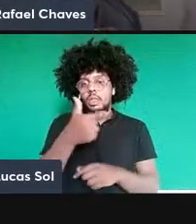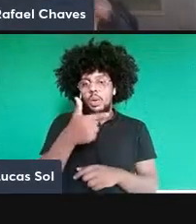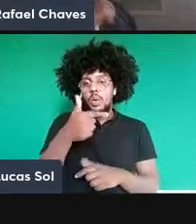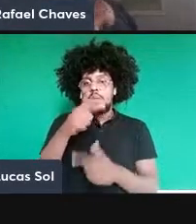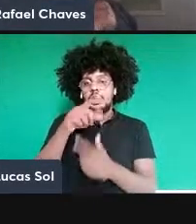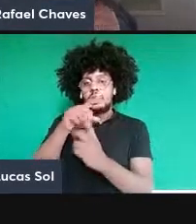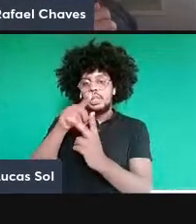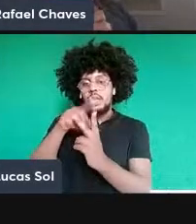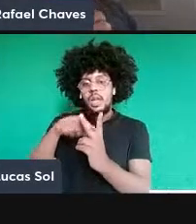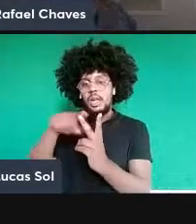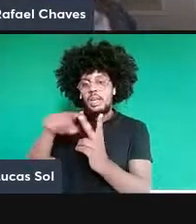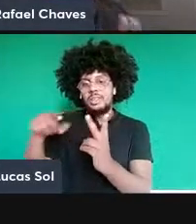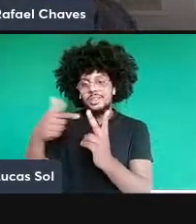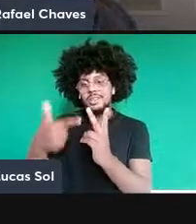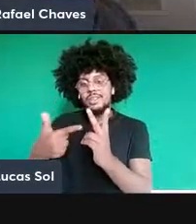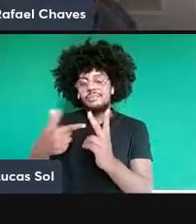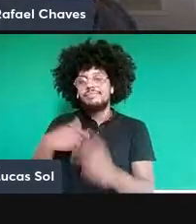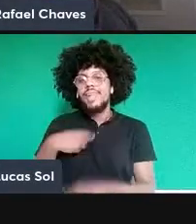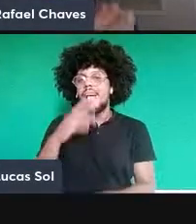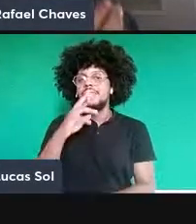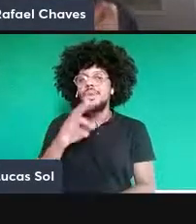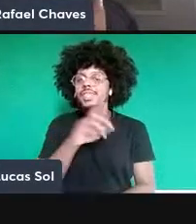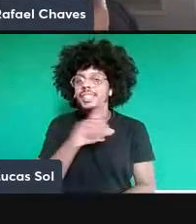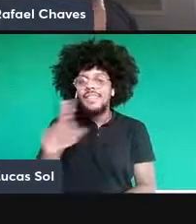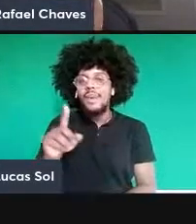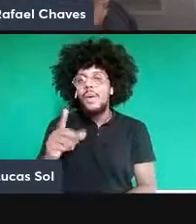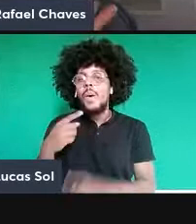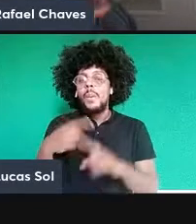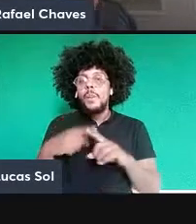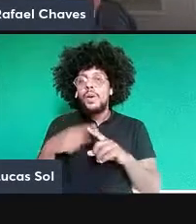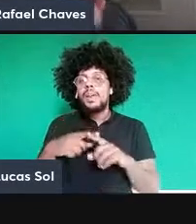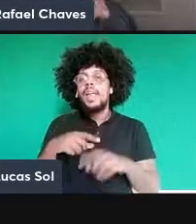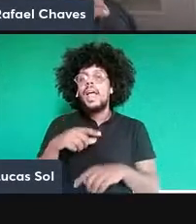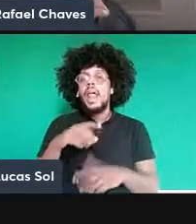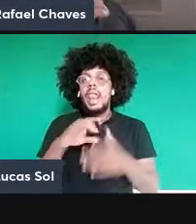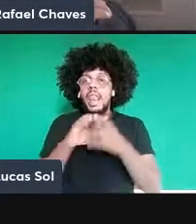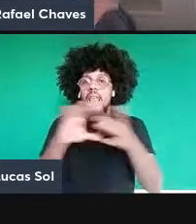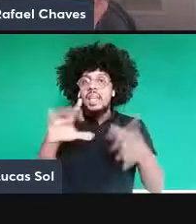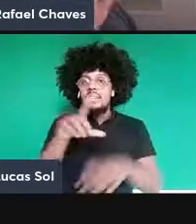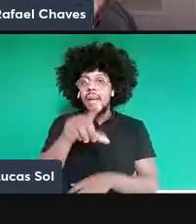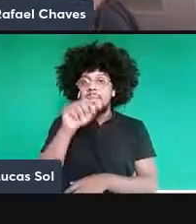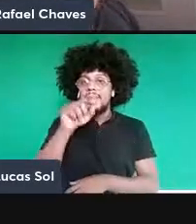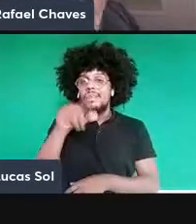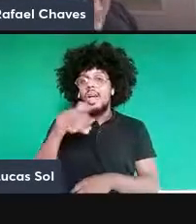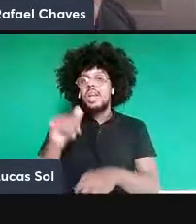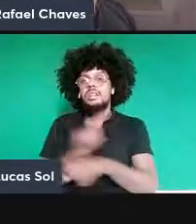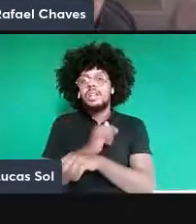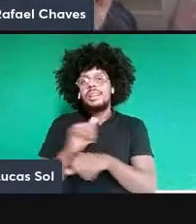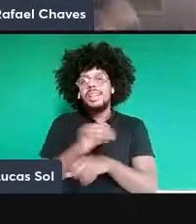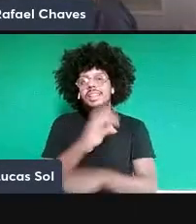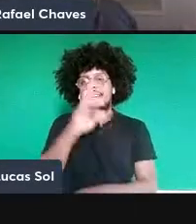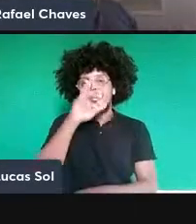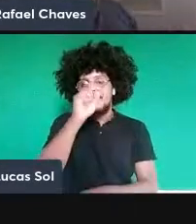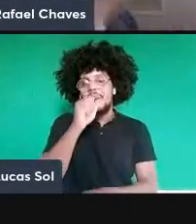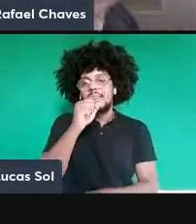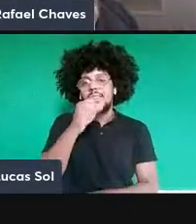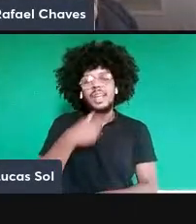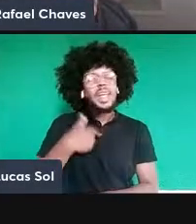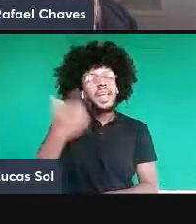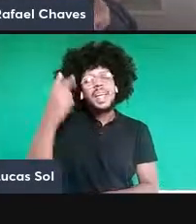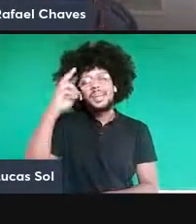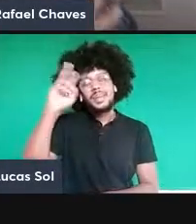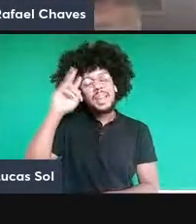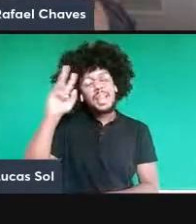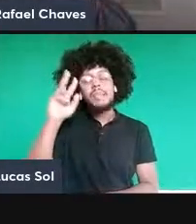livre arbítrio é um recurso muito forte. Então, basta eu ter eu não lembro o valor exato mas basta eu ter vamos dizer 4